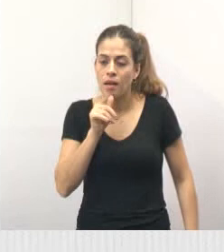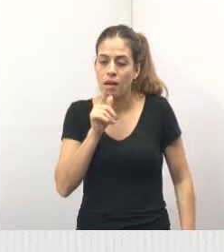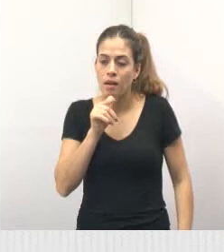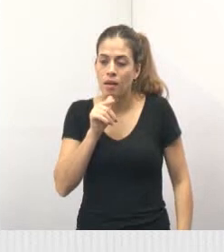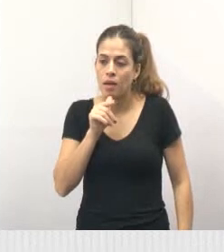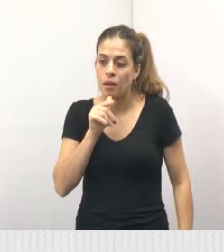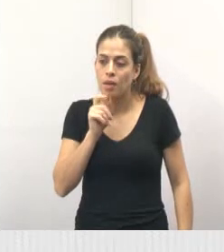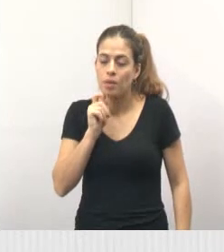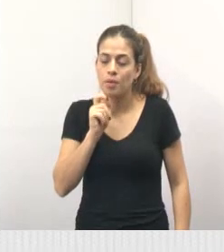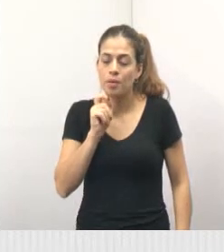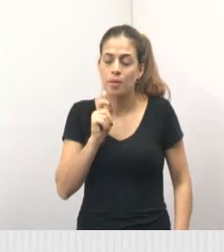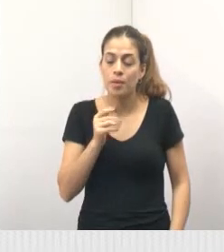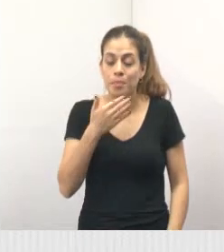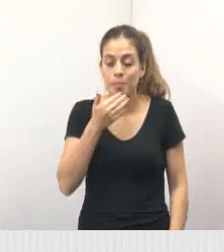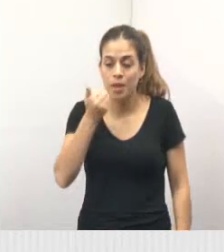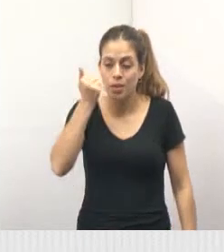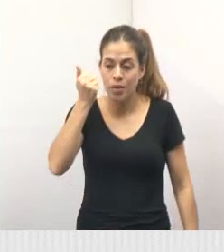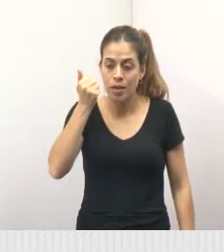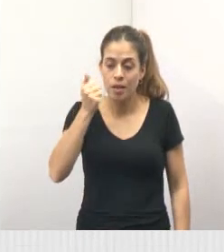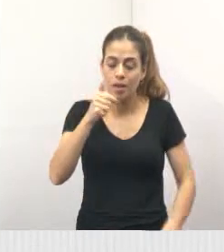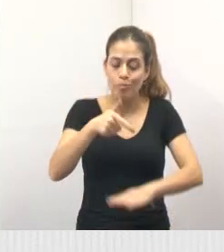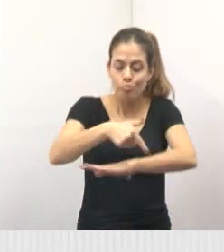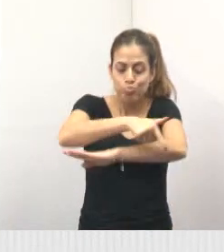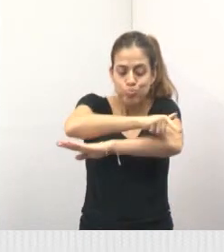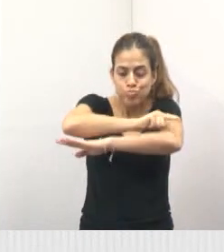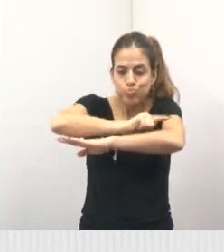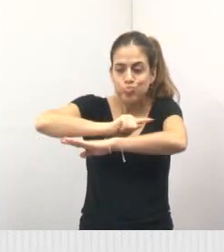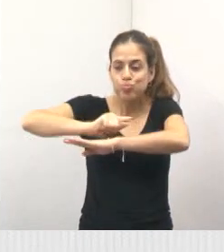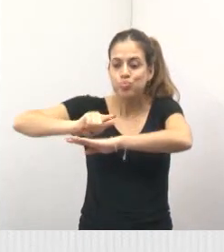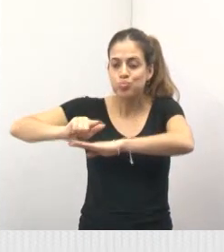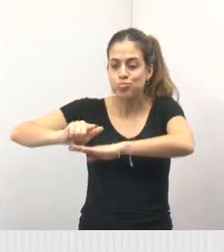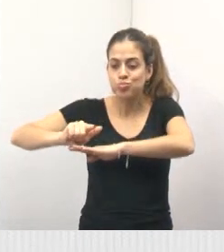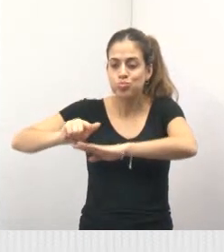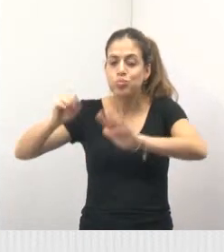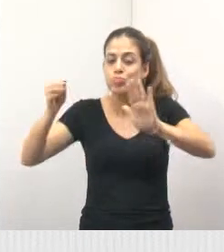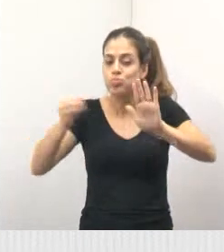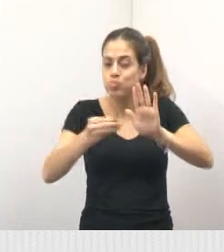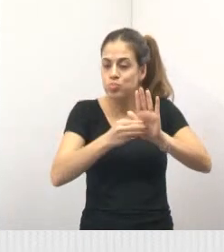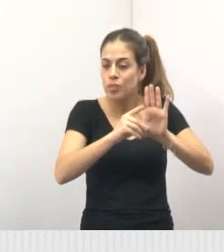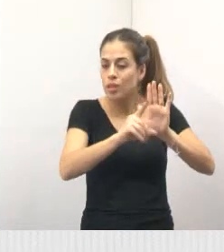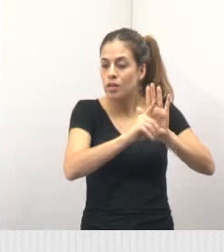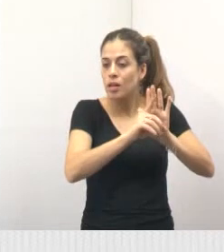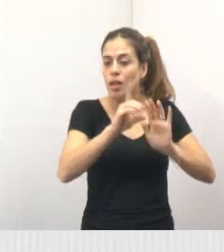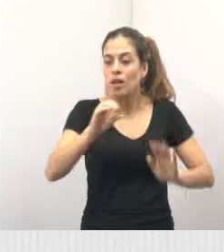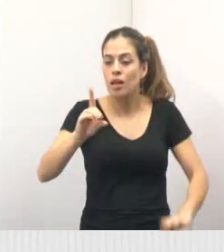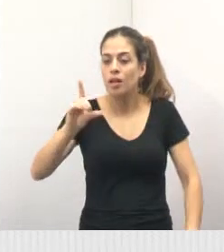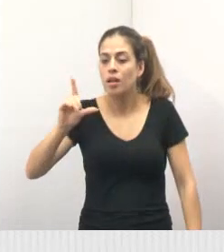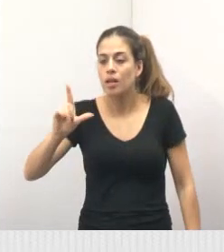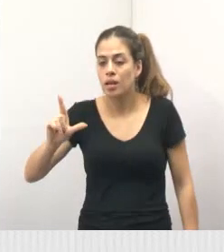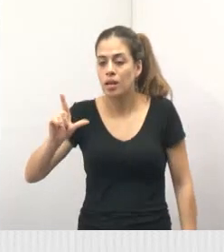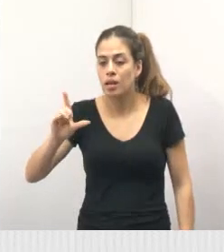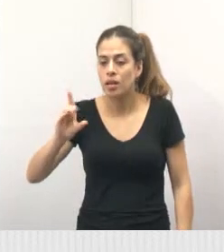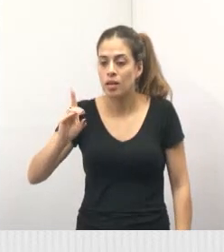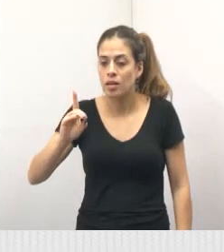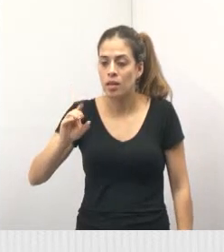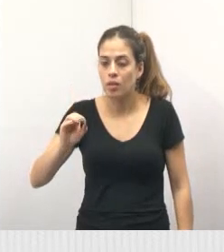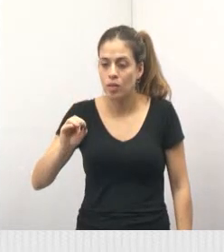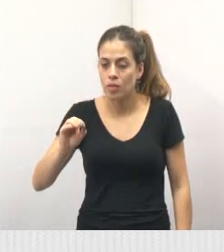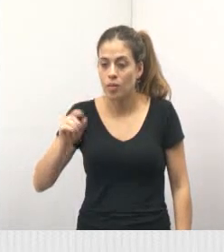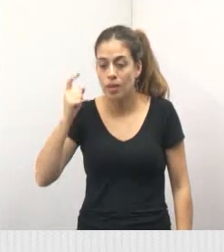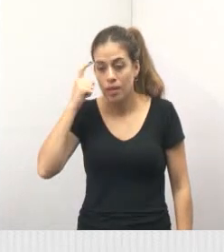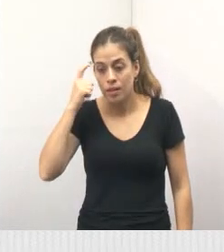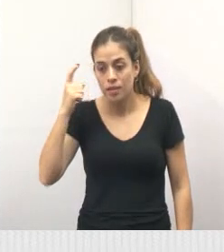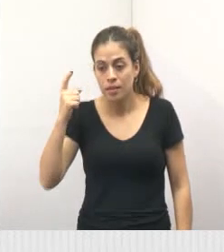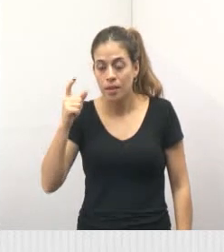lá mesmo vai ser o asfalto. Como está no LDO, aí foi colocado hoje, a ideia é